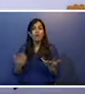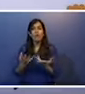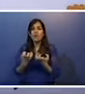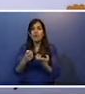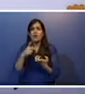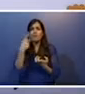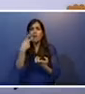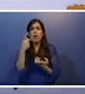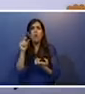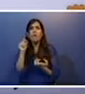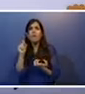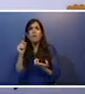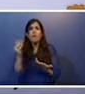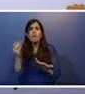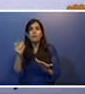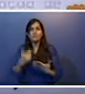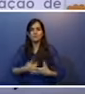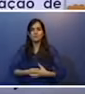queria dizer com ela?